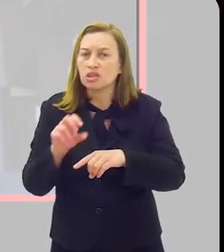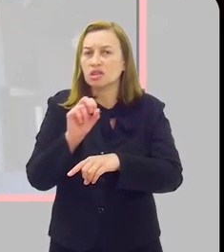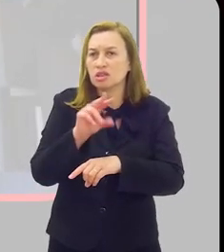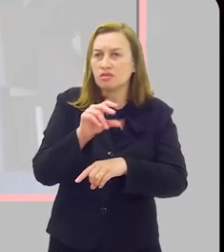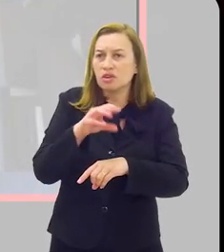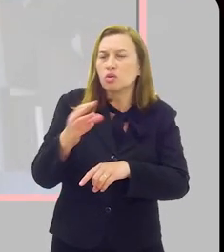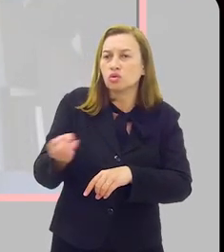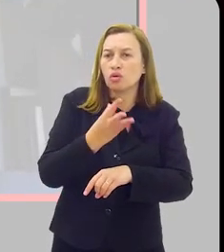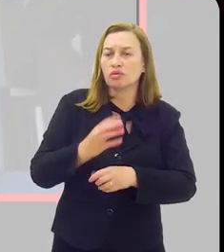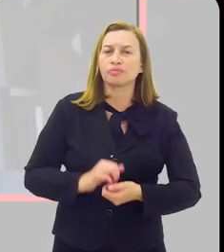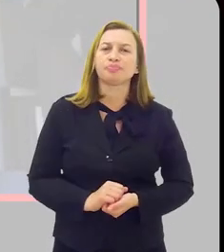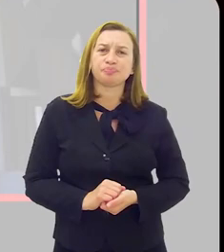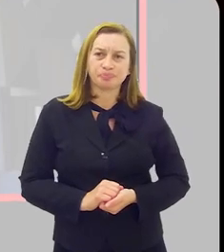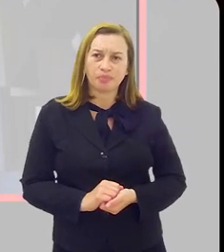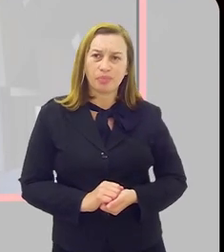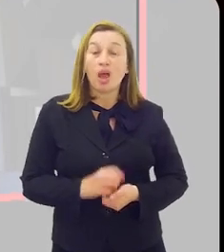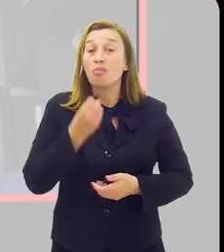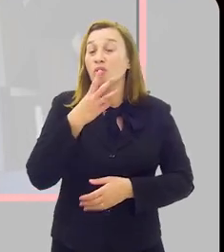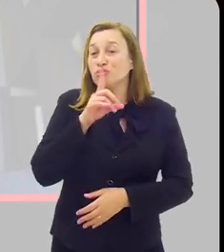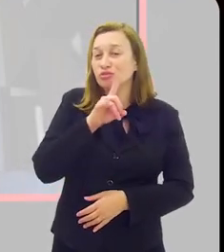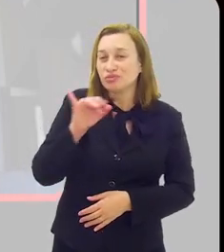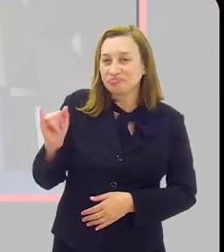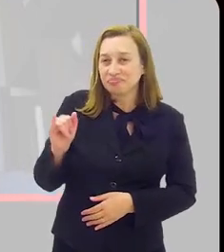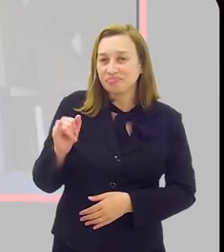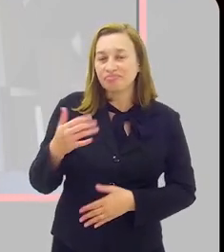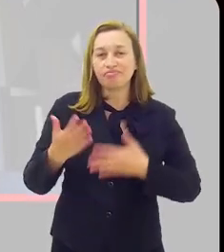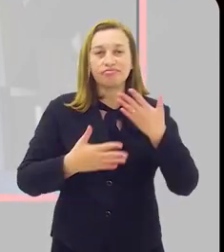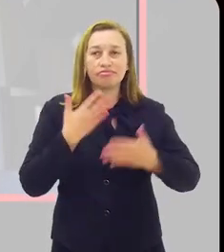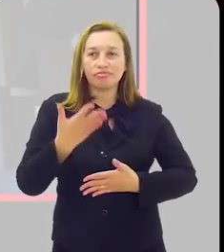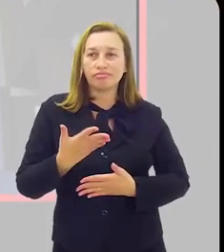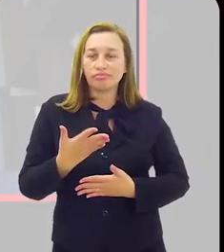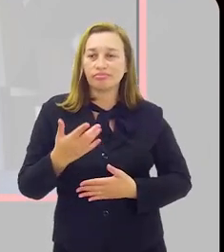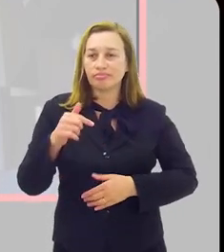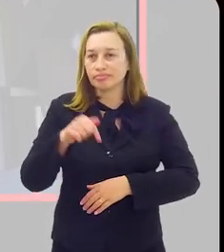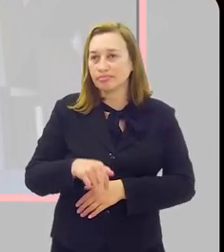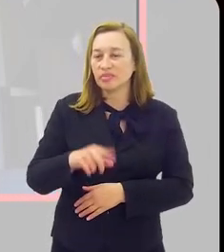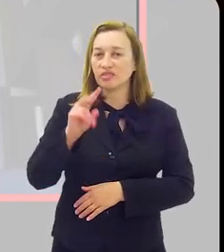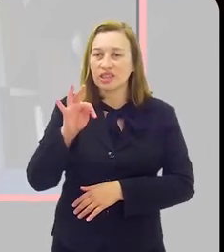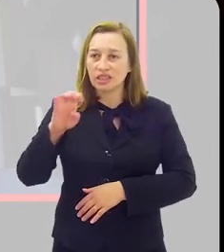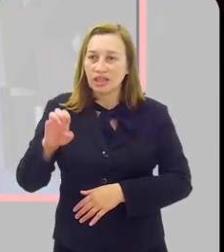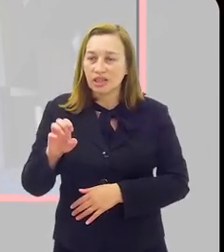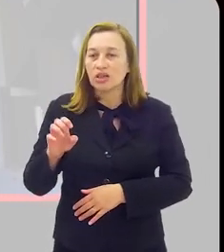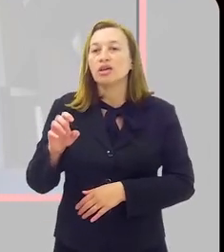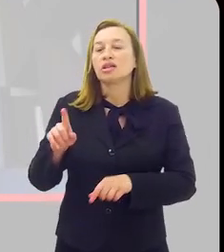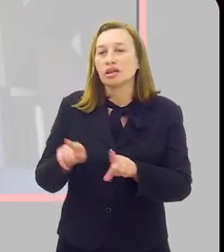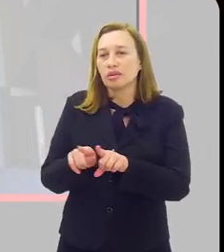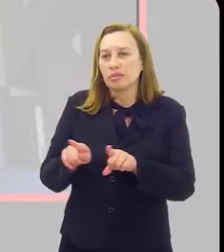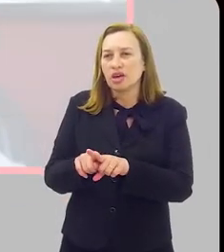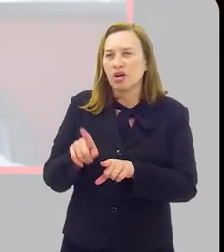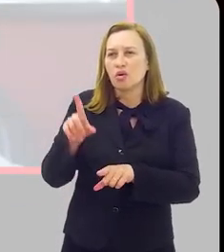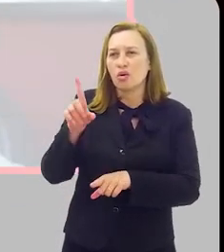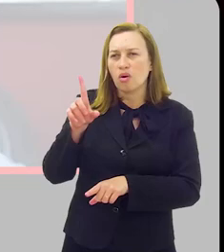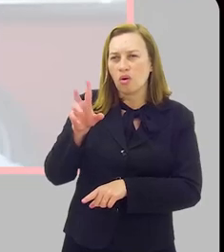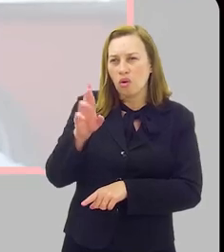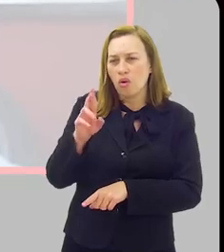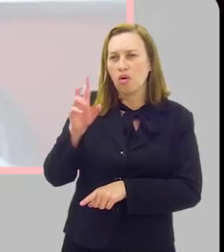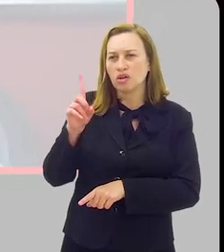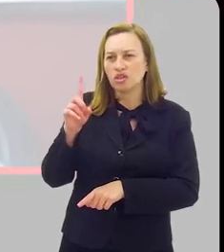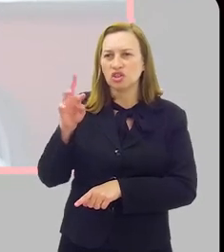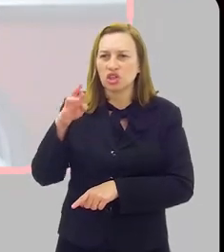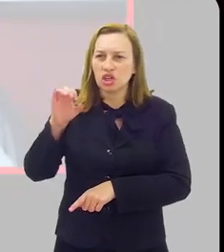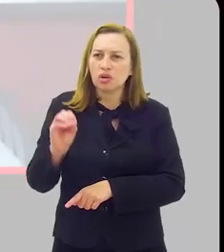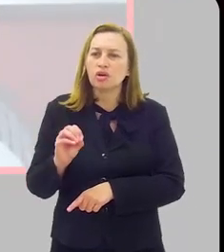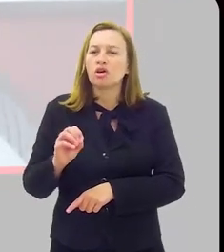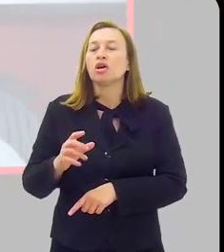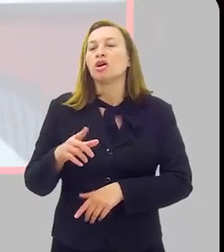contra essas variantes. Bom dia, é prazer estar aqui, Vicente e Rodrigo, igualmente. Eu estou